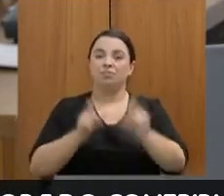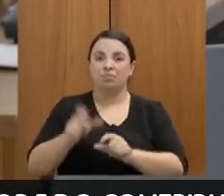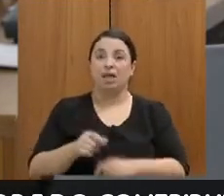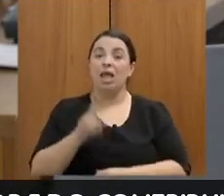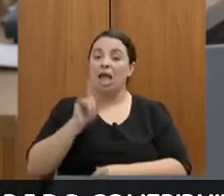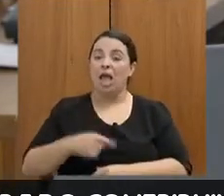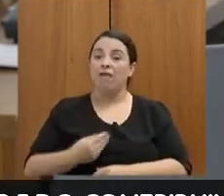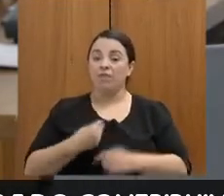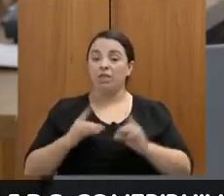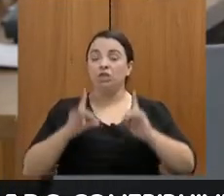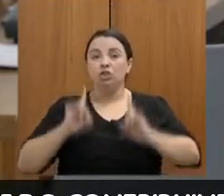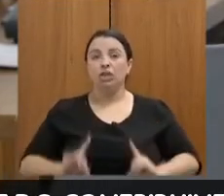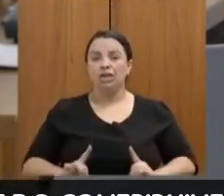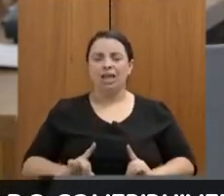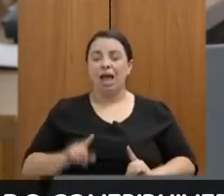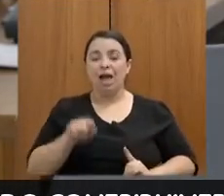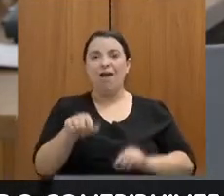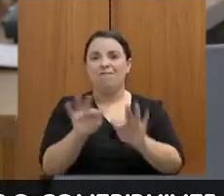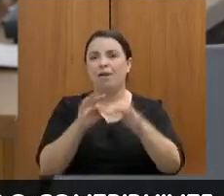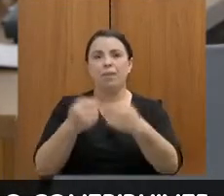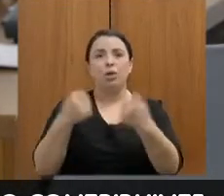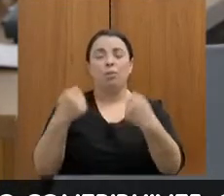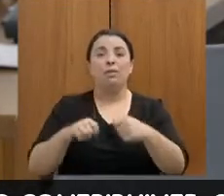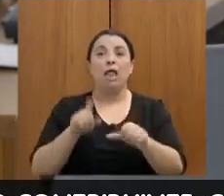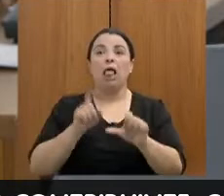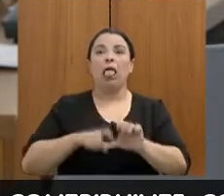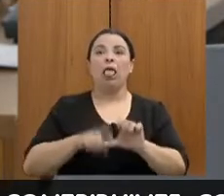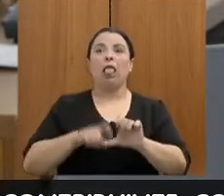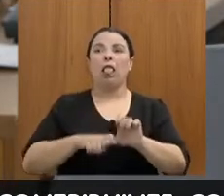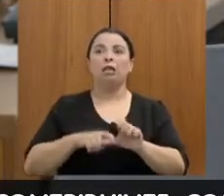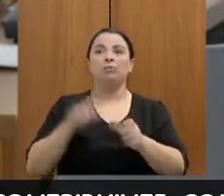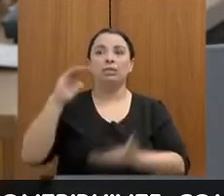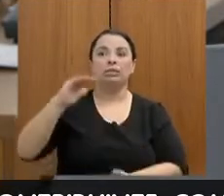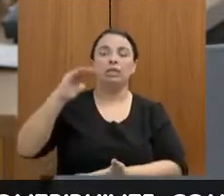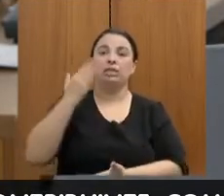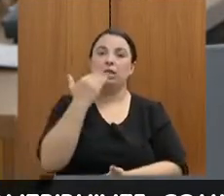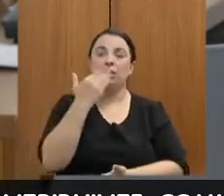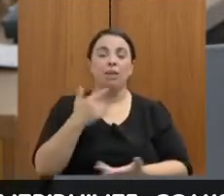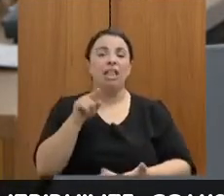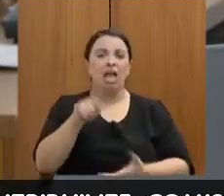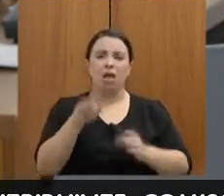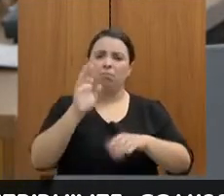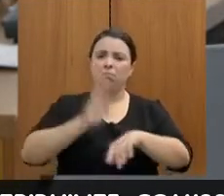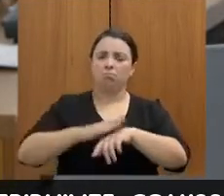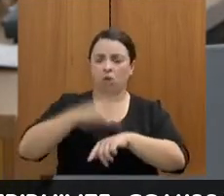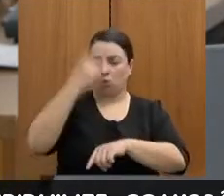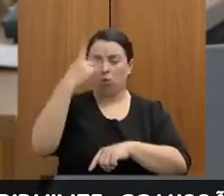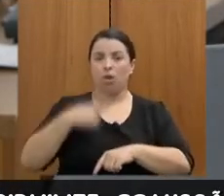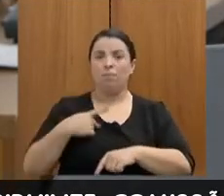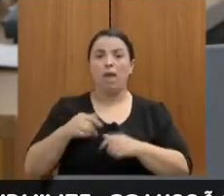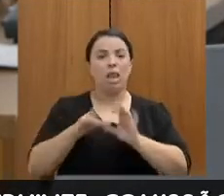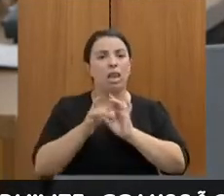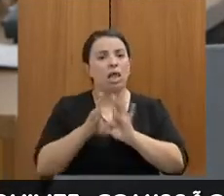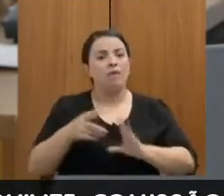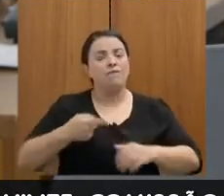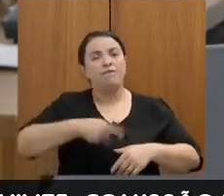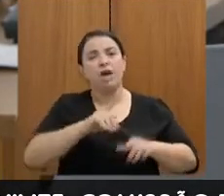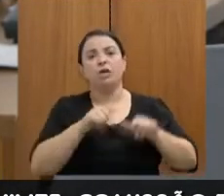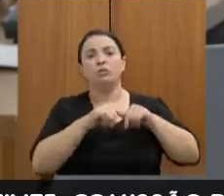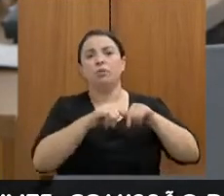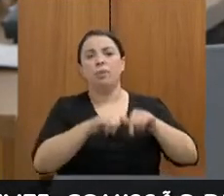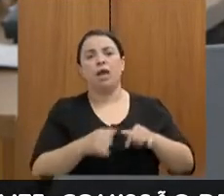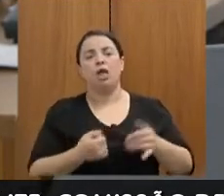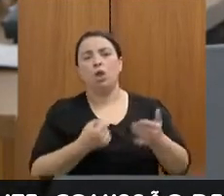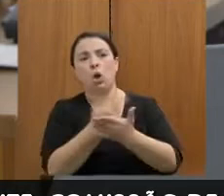depender de uma cesta básica, é ela poder chegar no supermercado e comprar coisas melhores, e poder abastecer